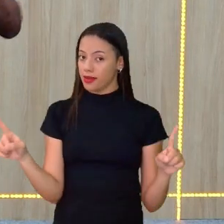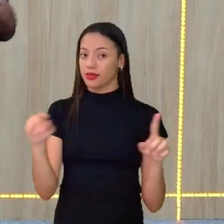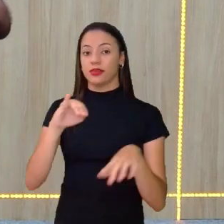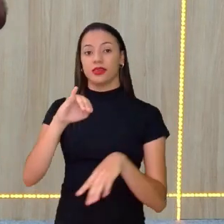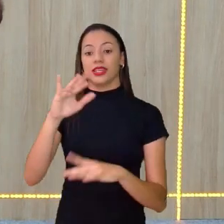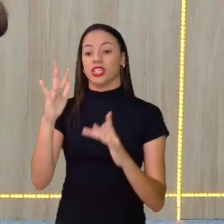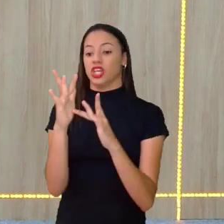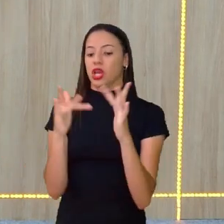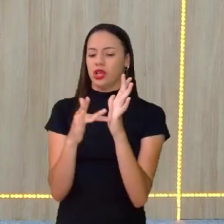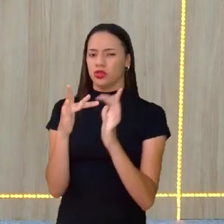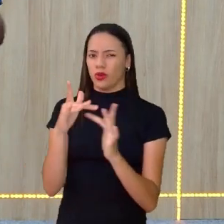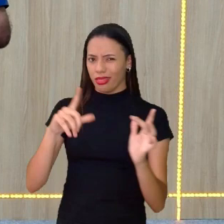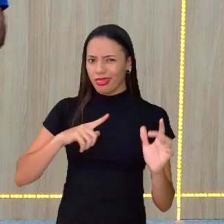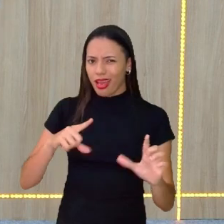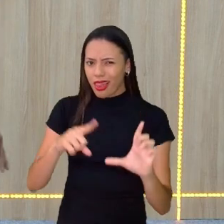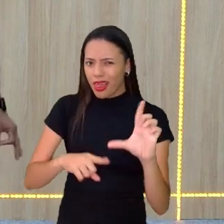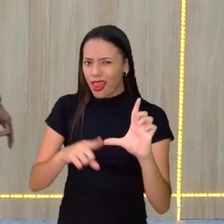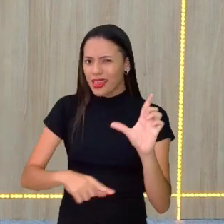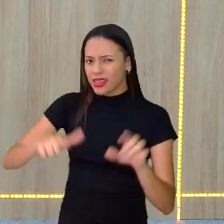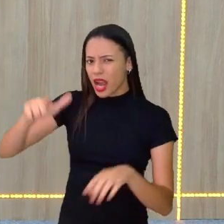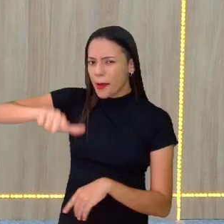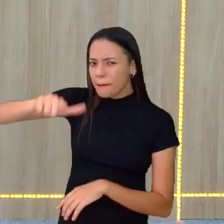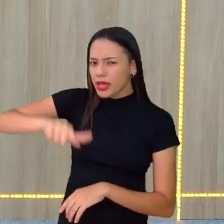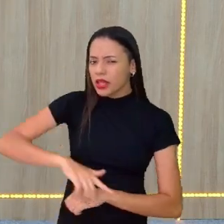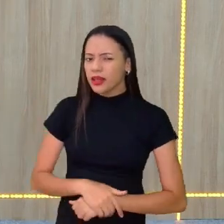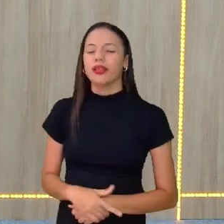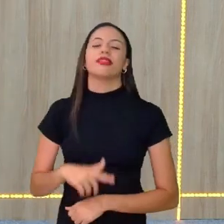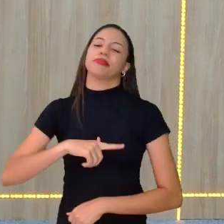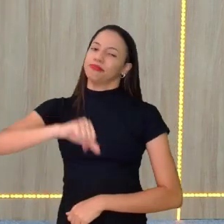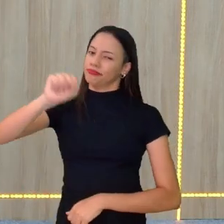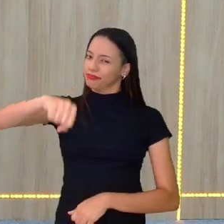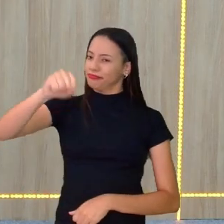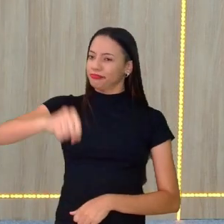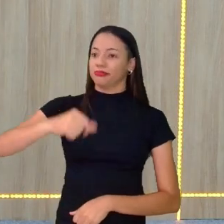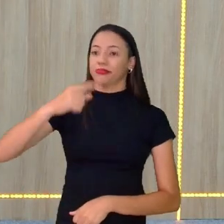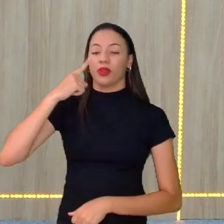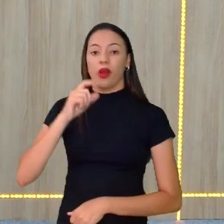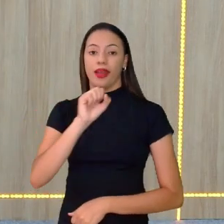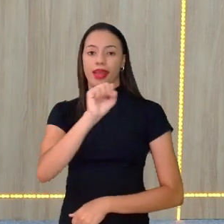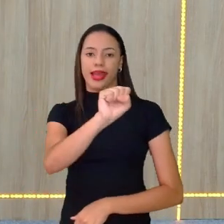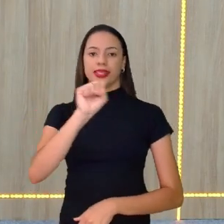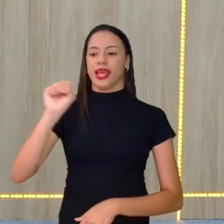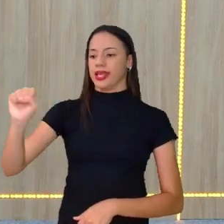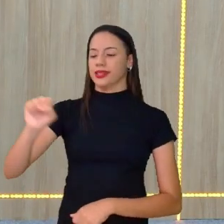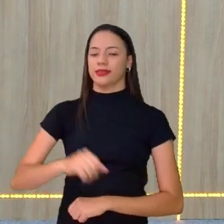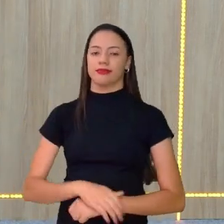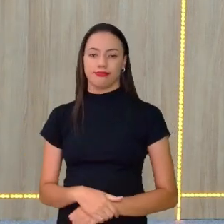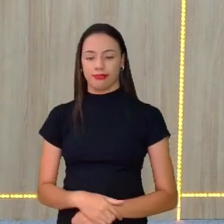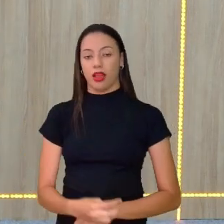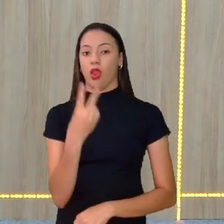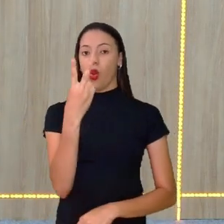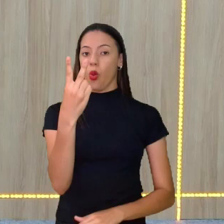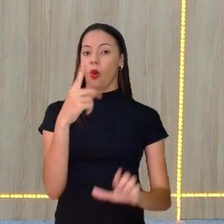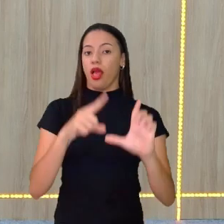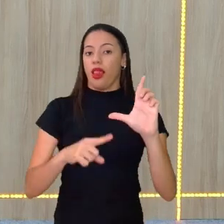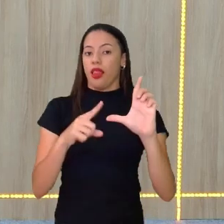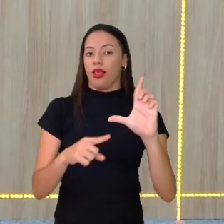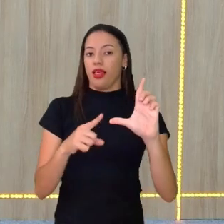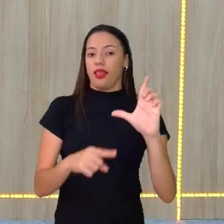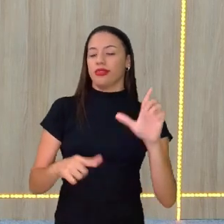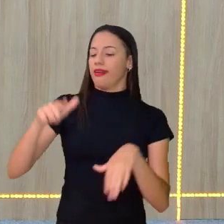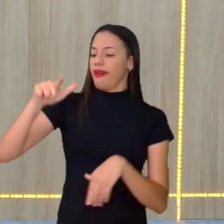tem alguma letra repetida? Ih, tem sim, ó. Tem S, S. Duas letras